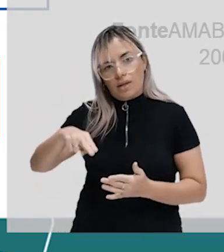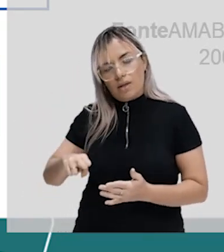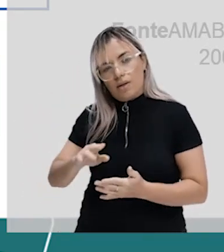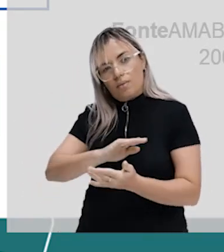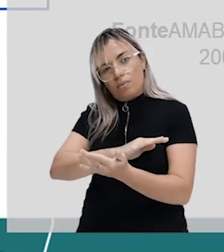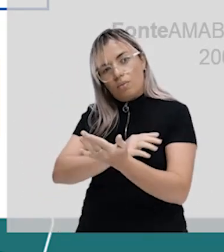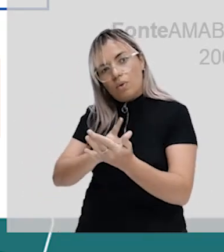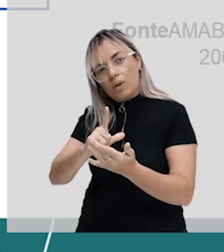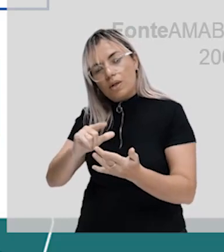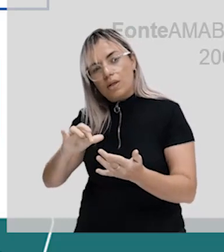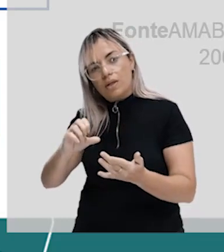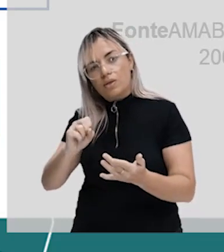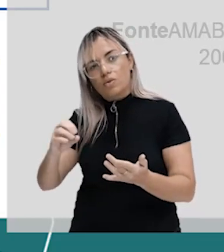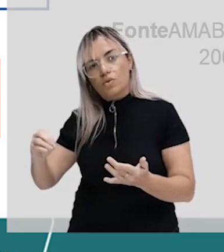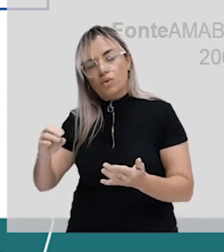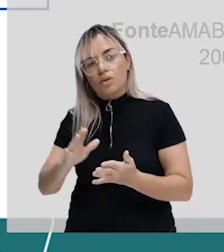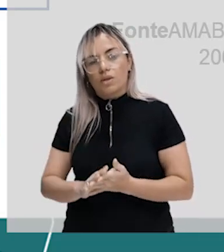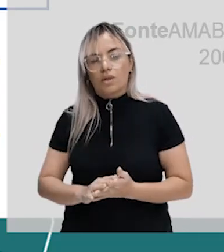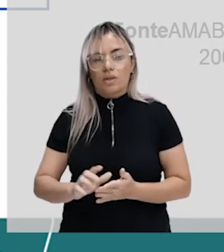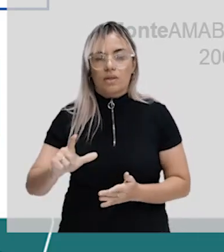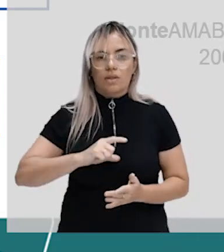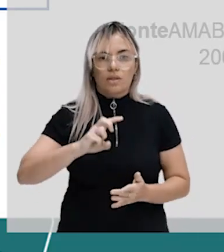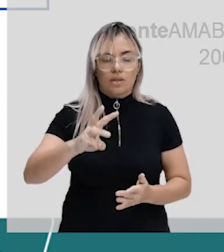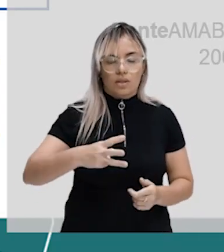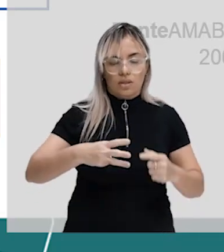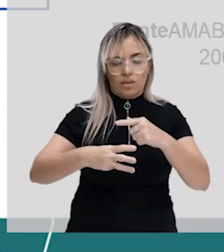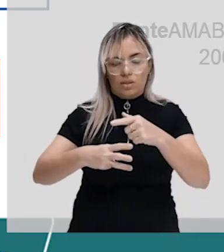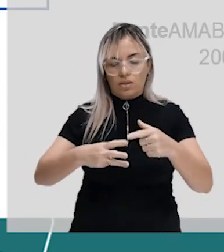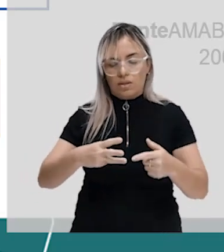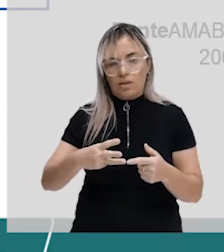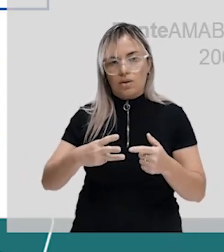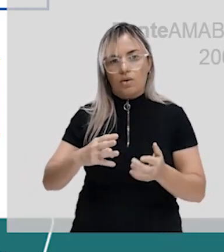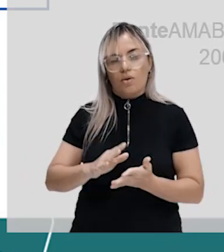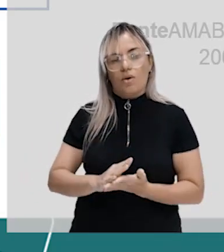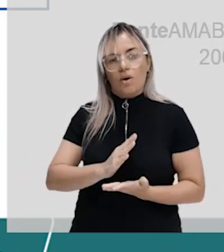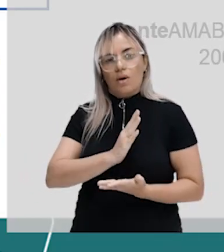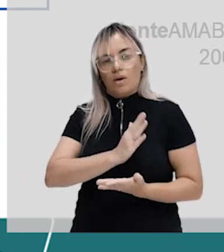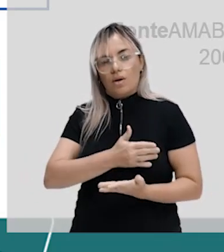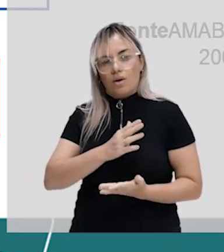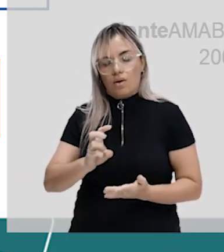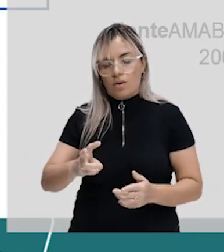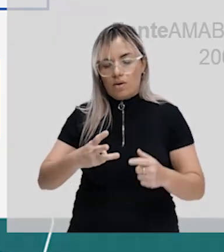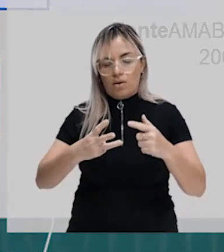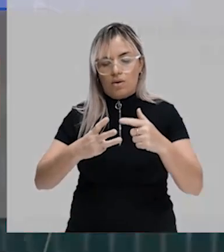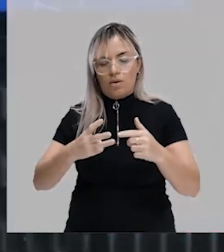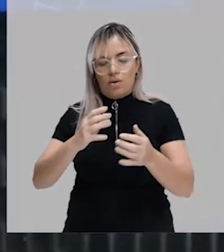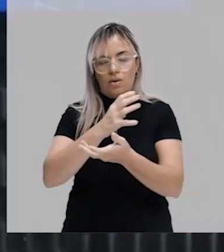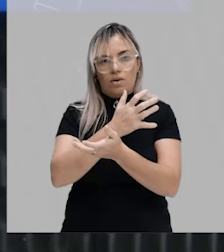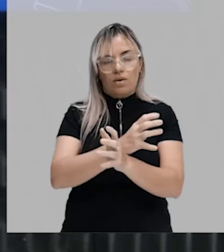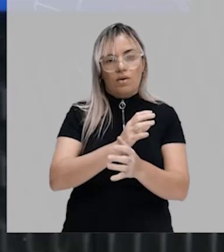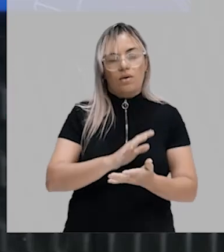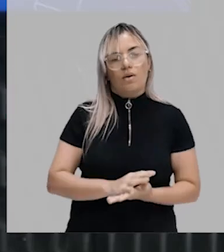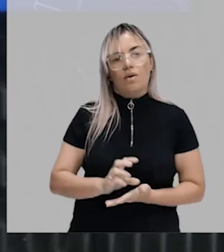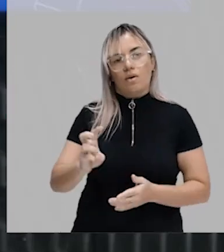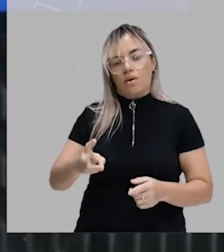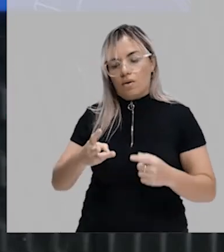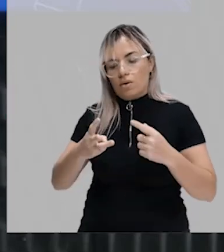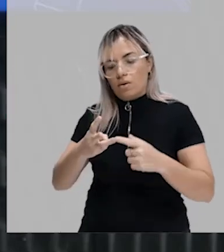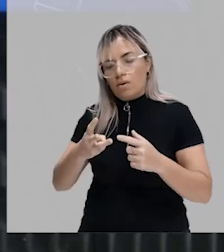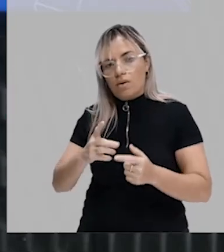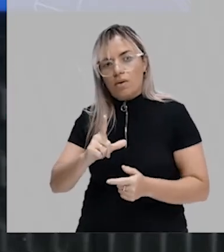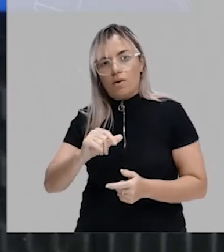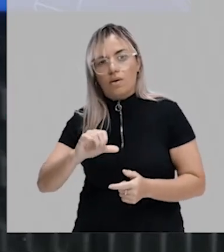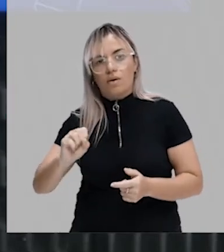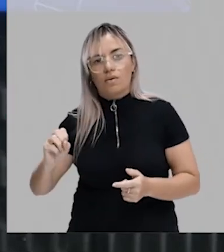três tipos de músculo. Músculo cardíaco, tá? Músculo esquelético e músculo liso. Então,